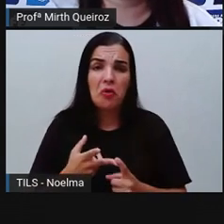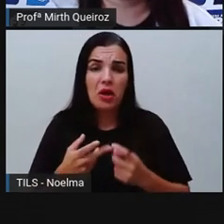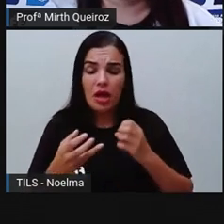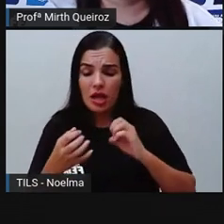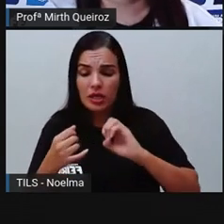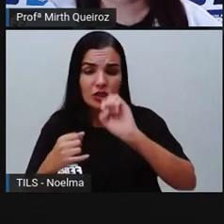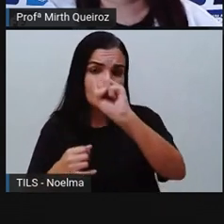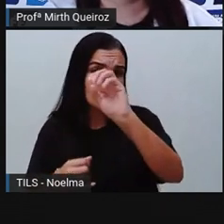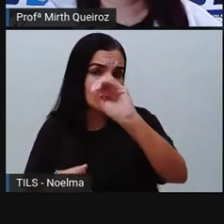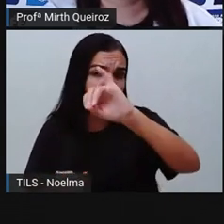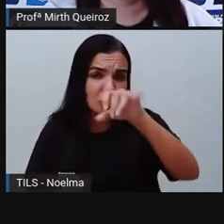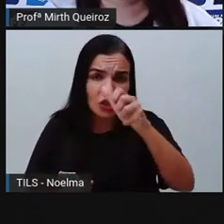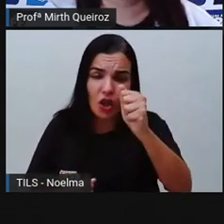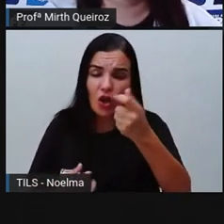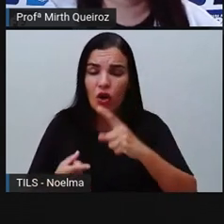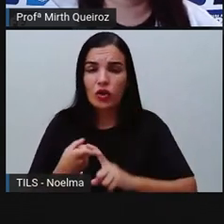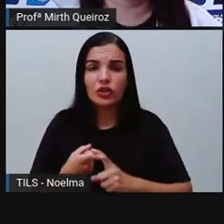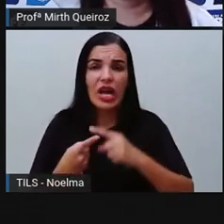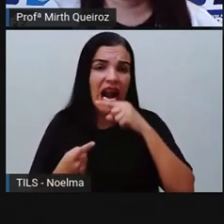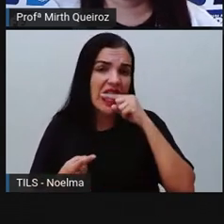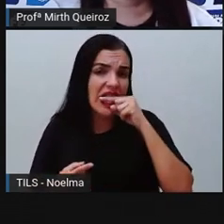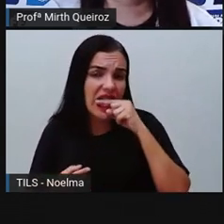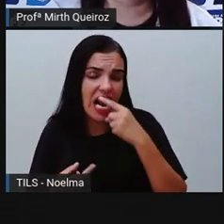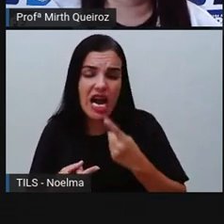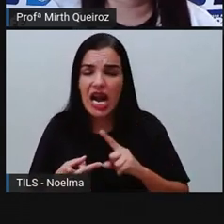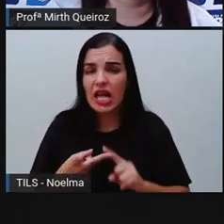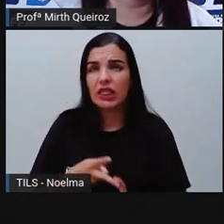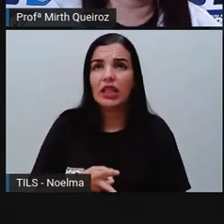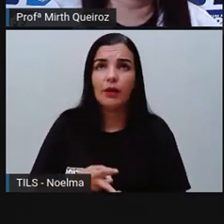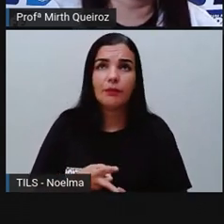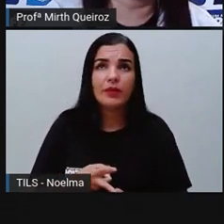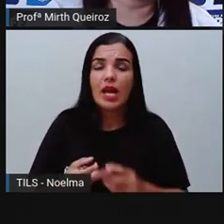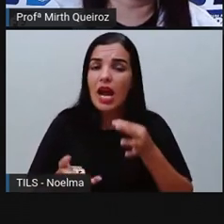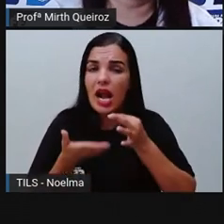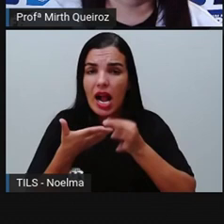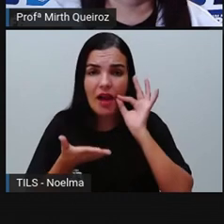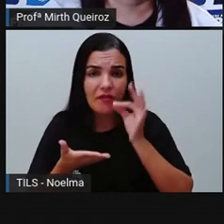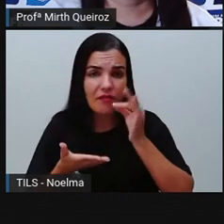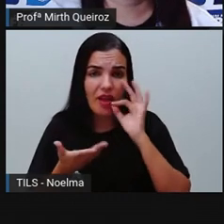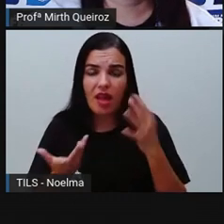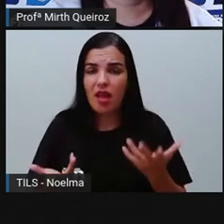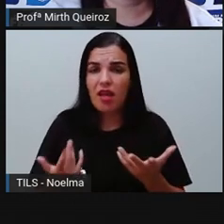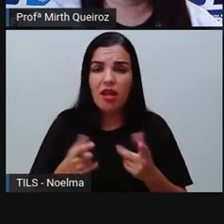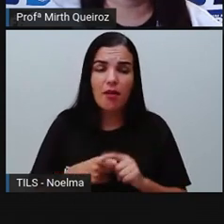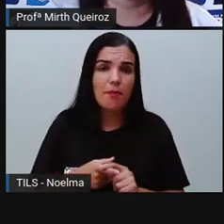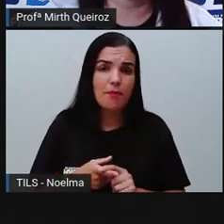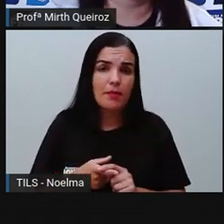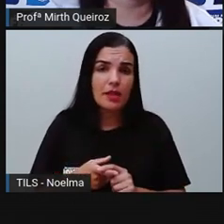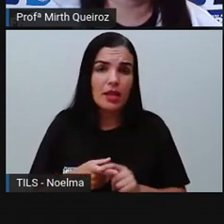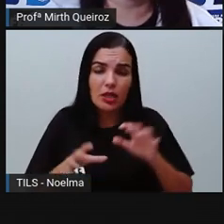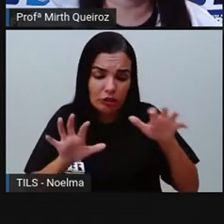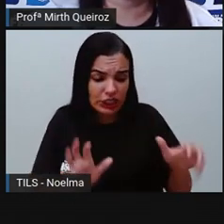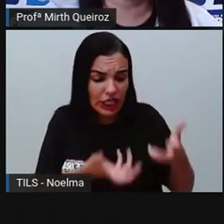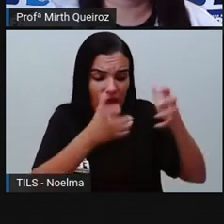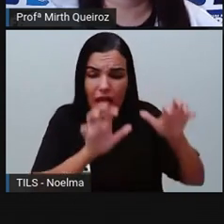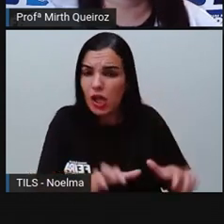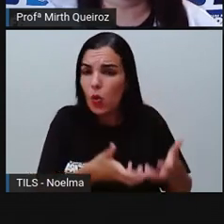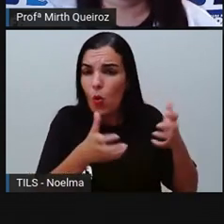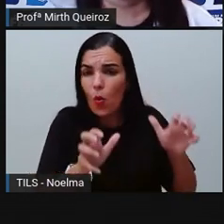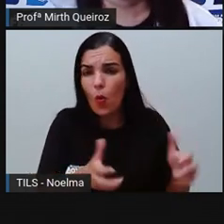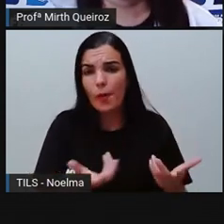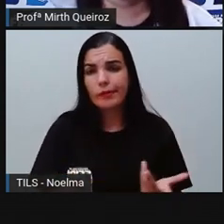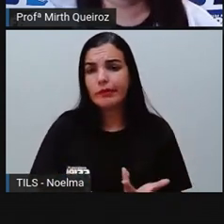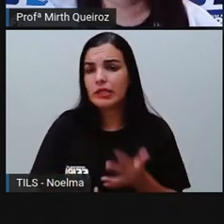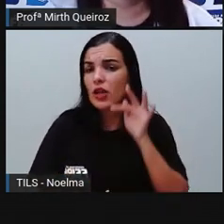soja, a plantação de cana, a plantação de café, de verduras, de legumes,